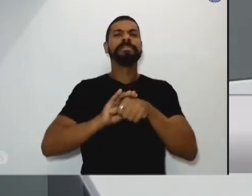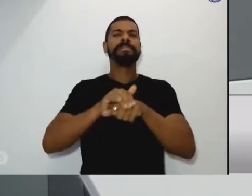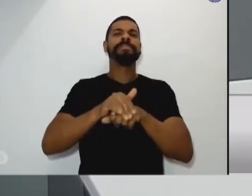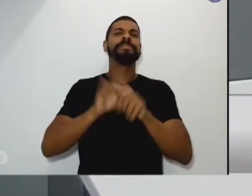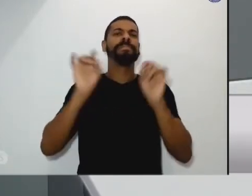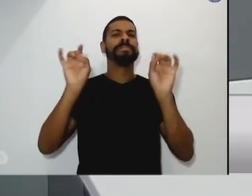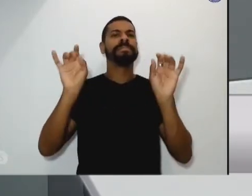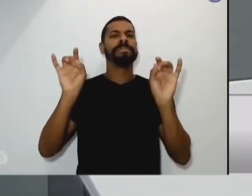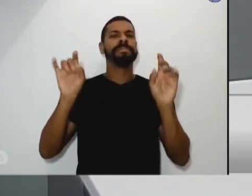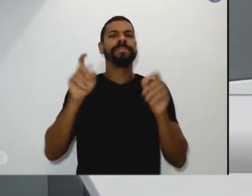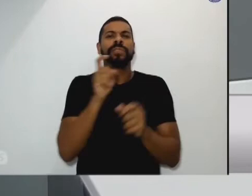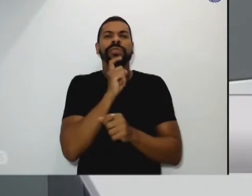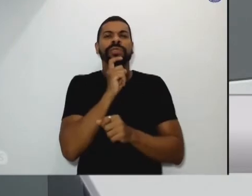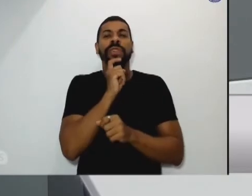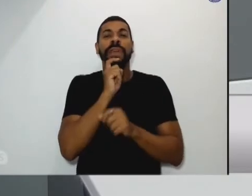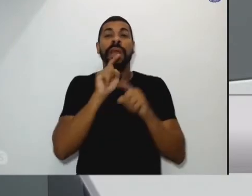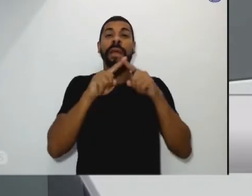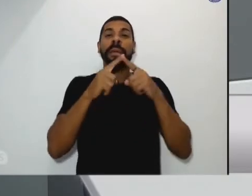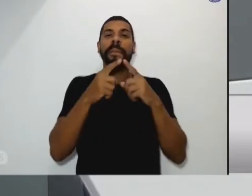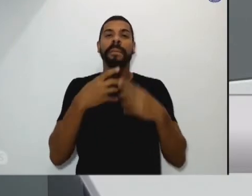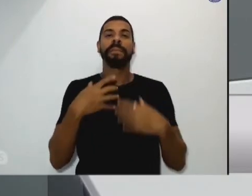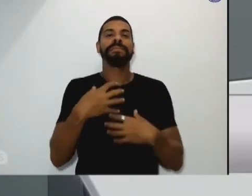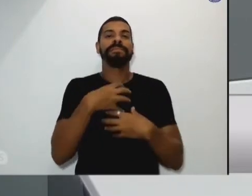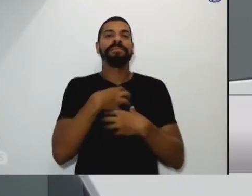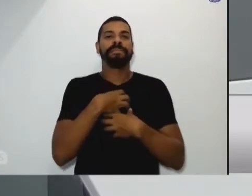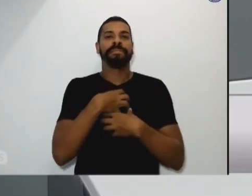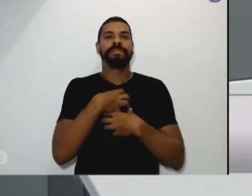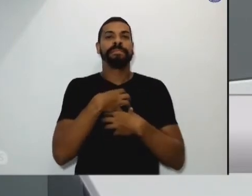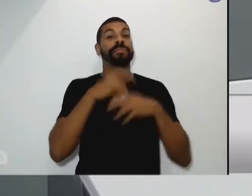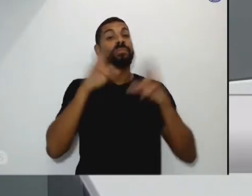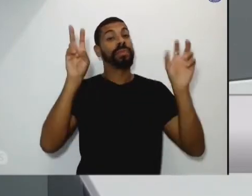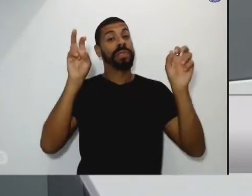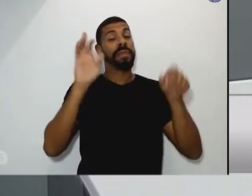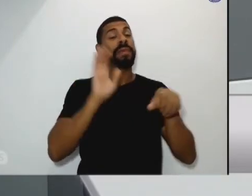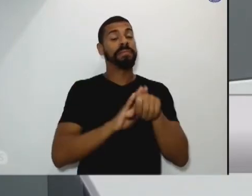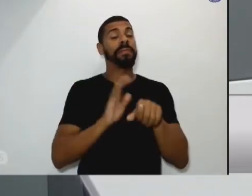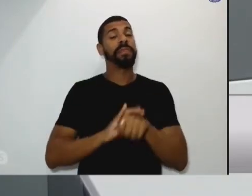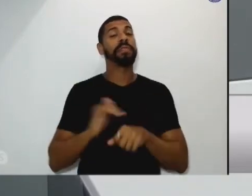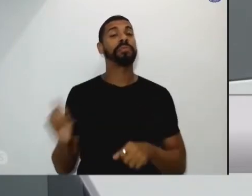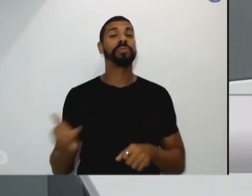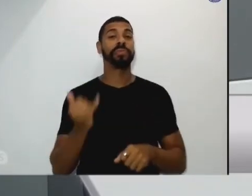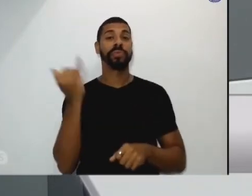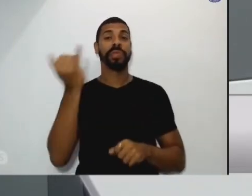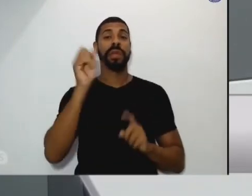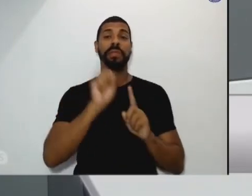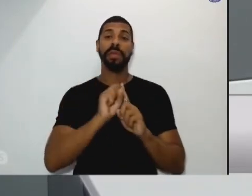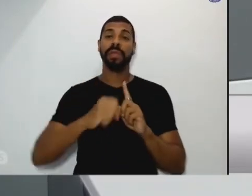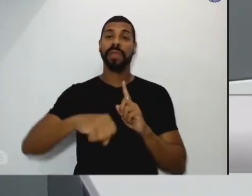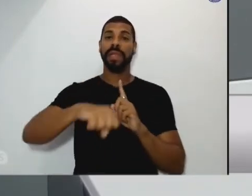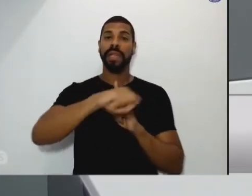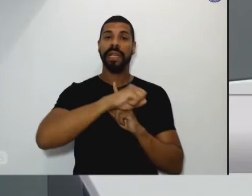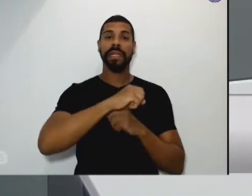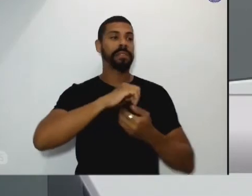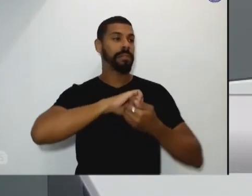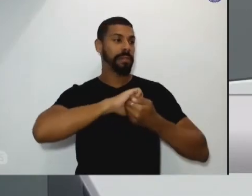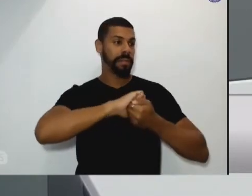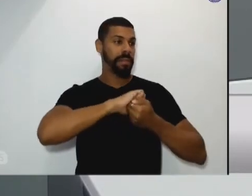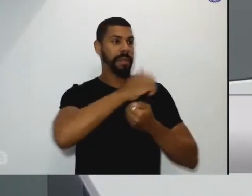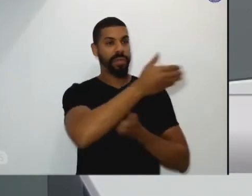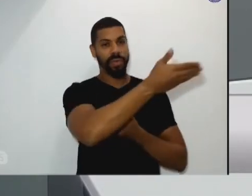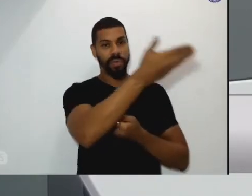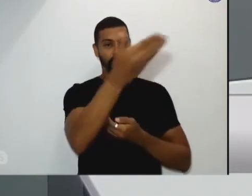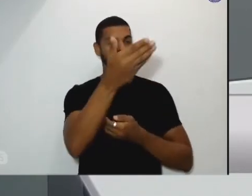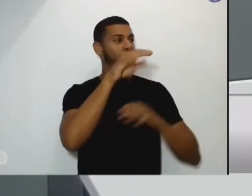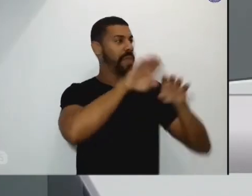pouco fria mas acalorada por um tema tão importante para a nossa sociedade cumprimento toda a mesa pela